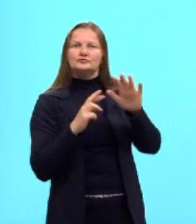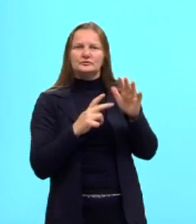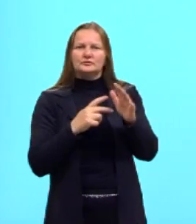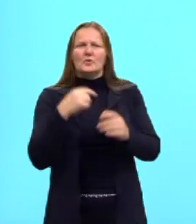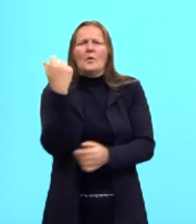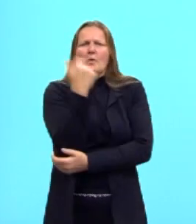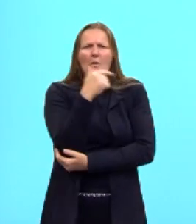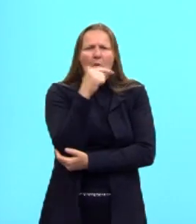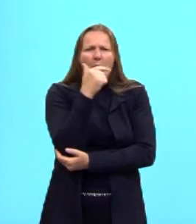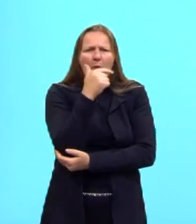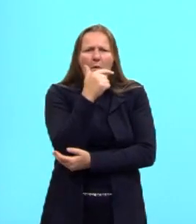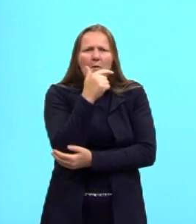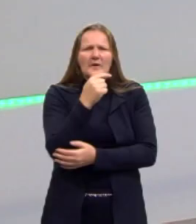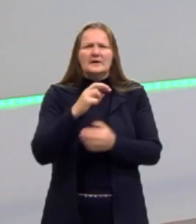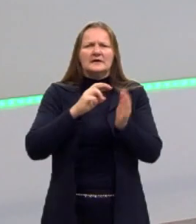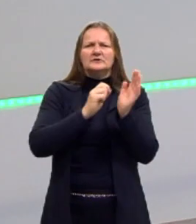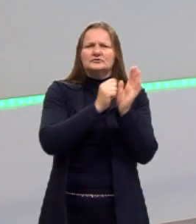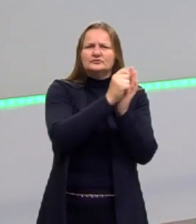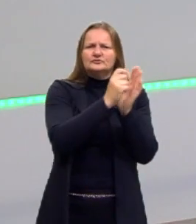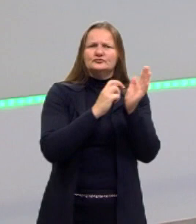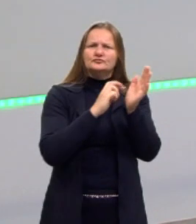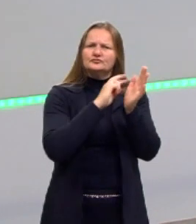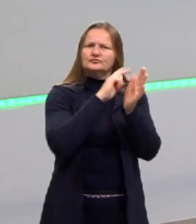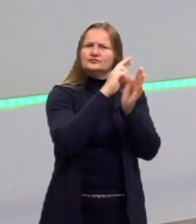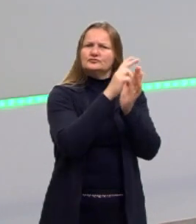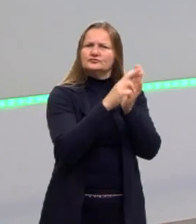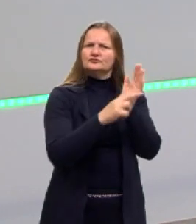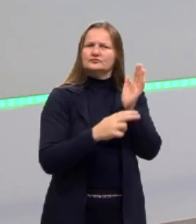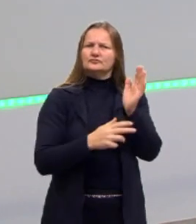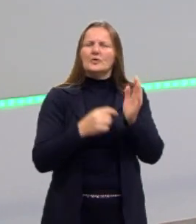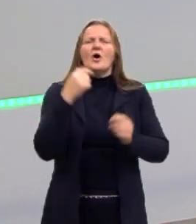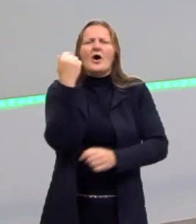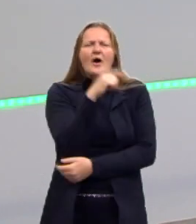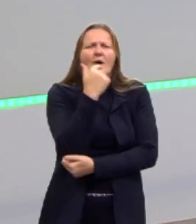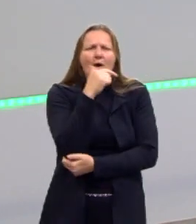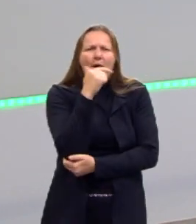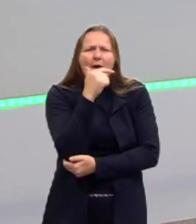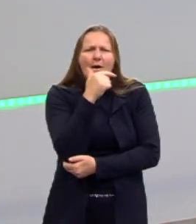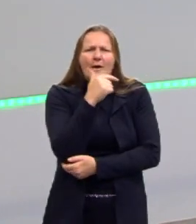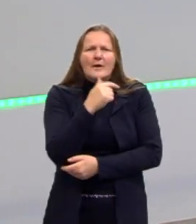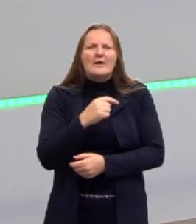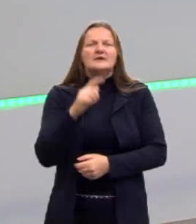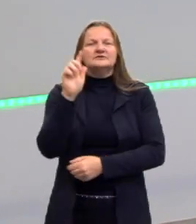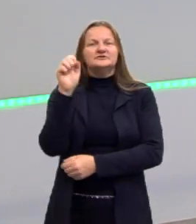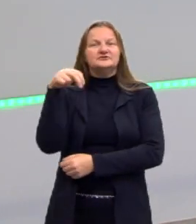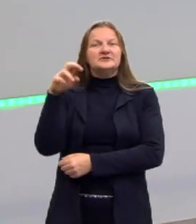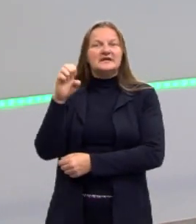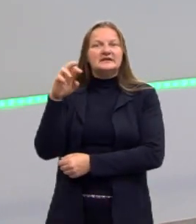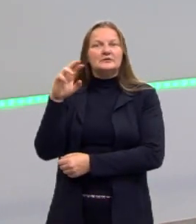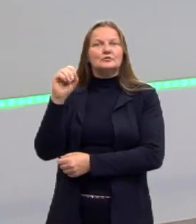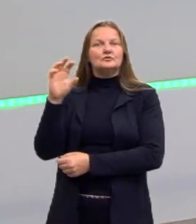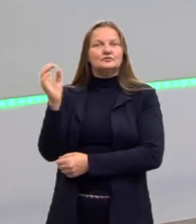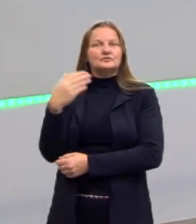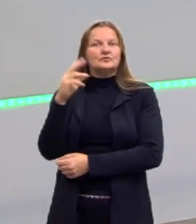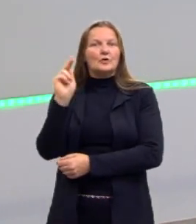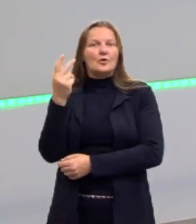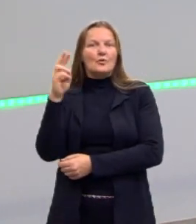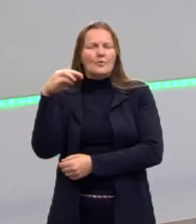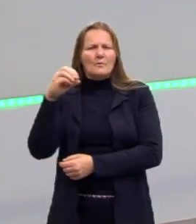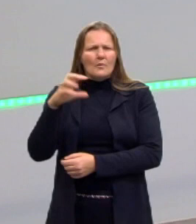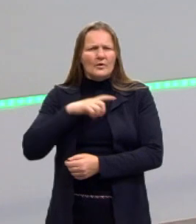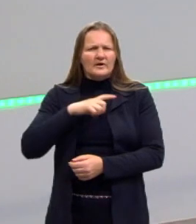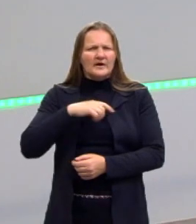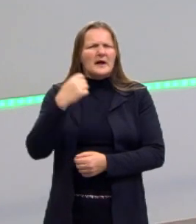Será que a gente consegue aprender alguma coisa? Será que os gêneros de humor servem só para diversão? Ou a gente